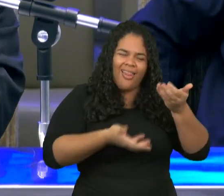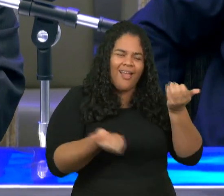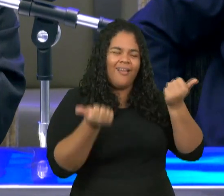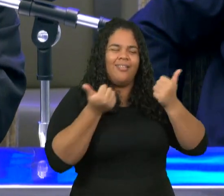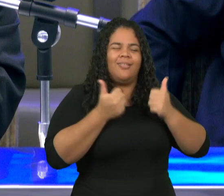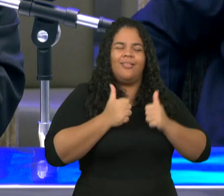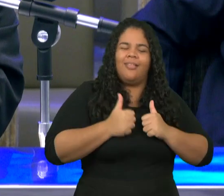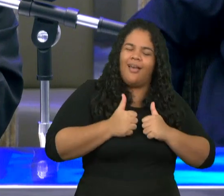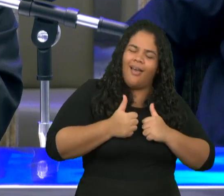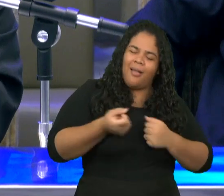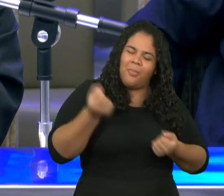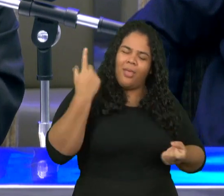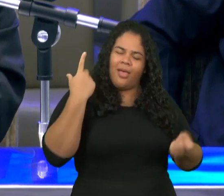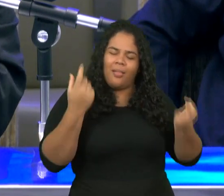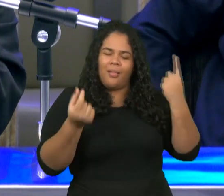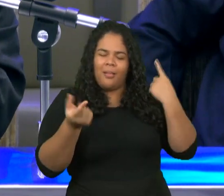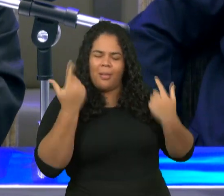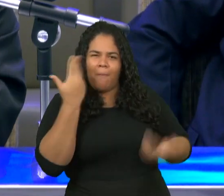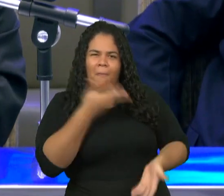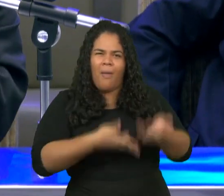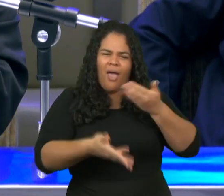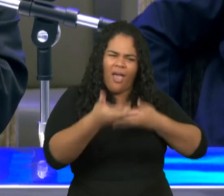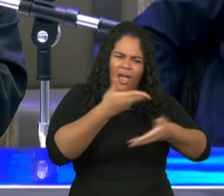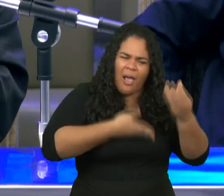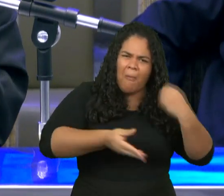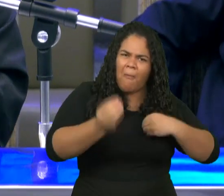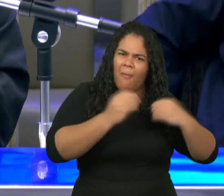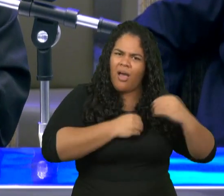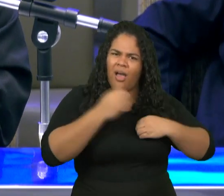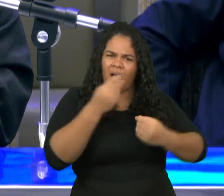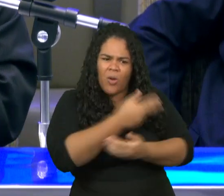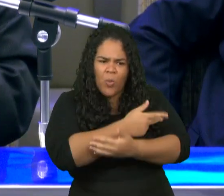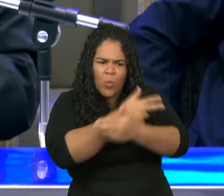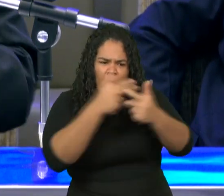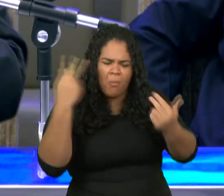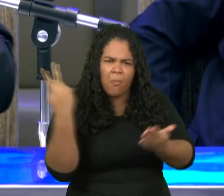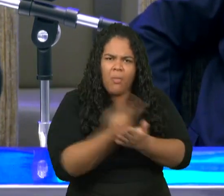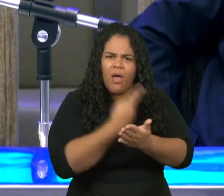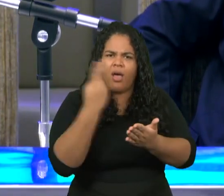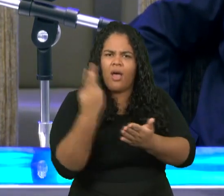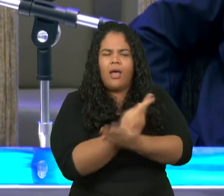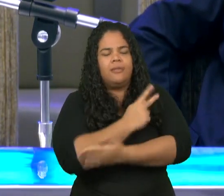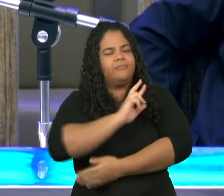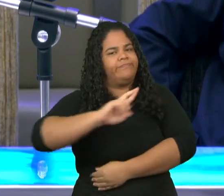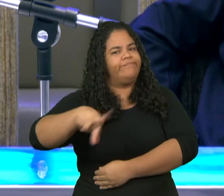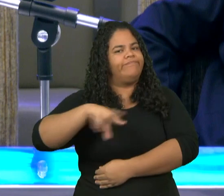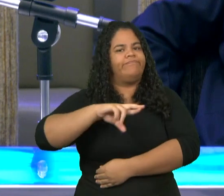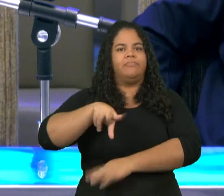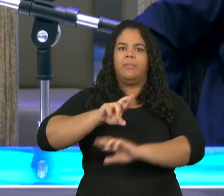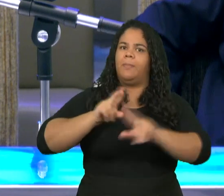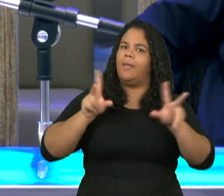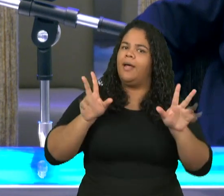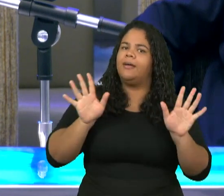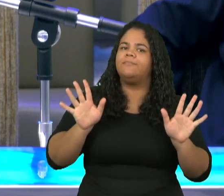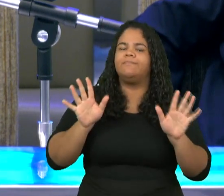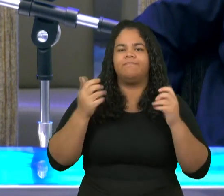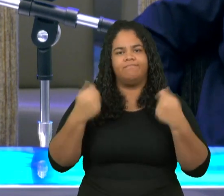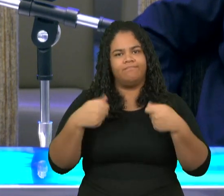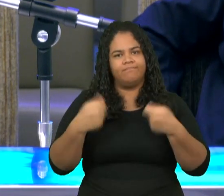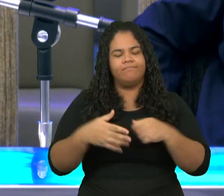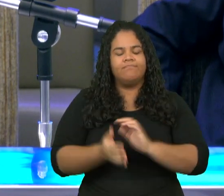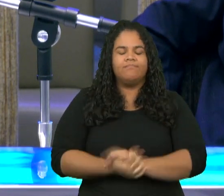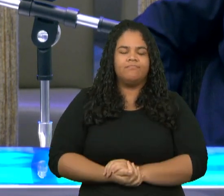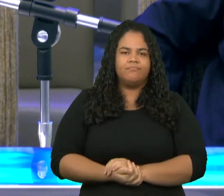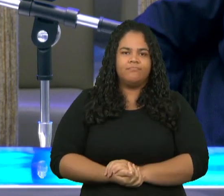participar das mesmas coisas que ele participa que ela participa comungar com